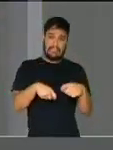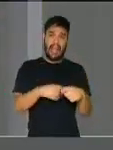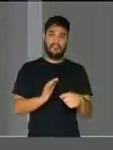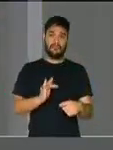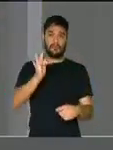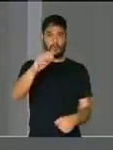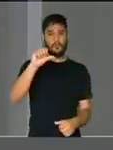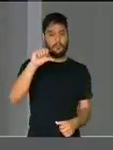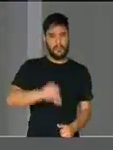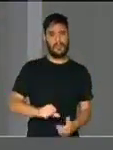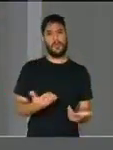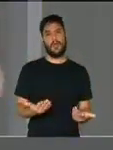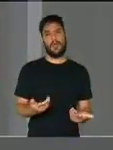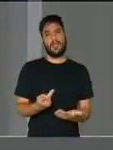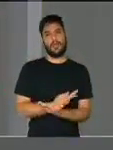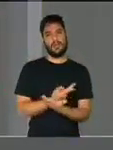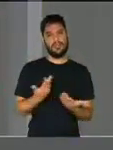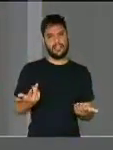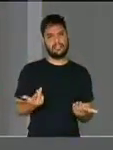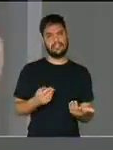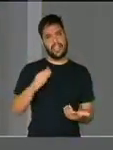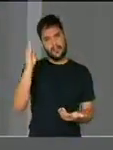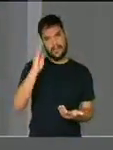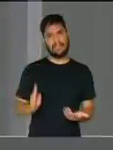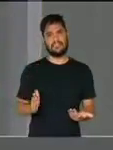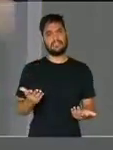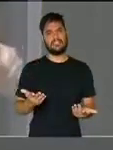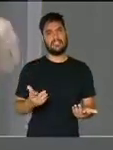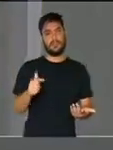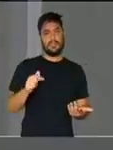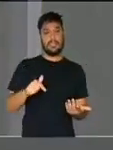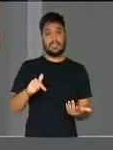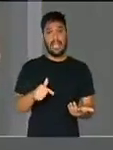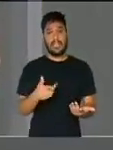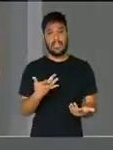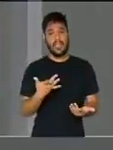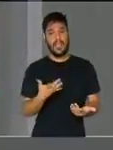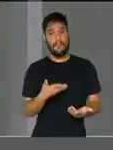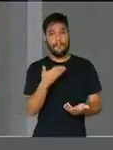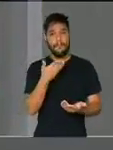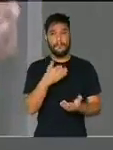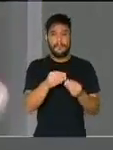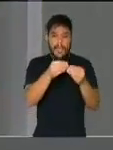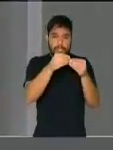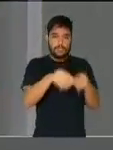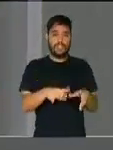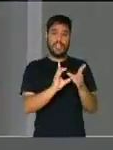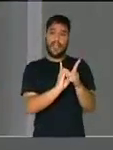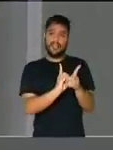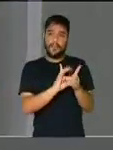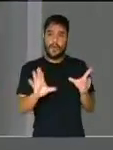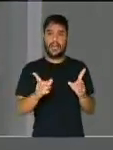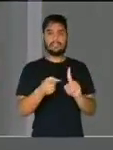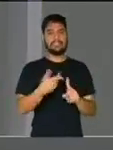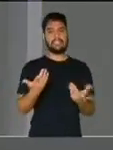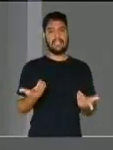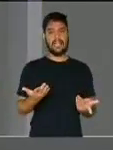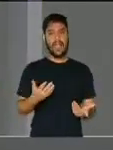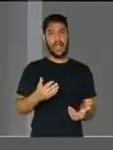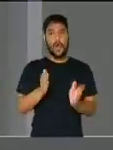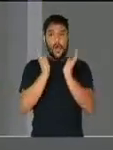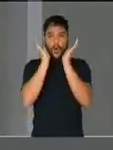consequências muito graves para o país. Foi um atentado à democracia, à cidadania, à humanidade. O Papa